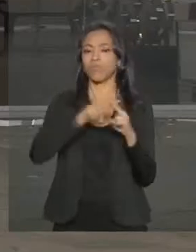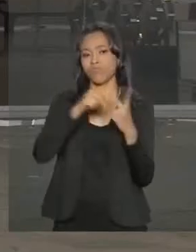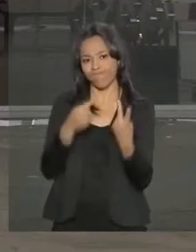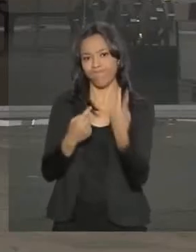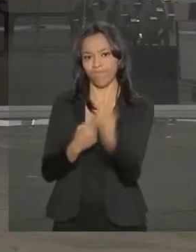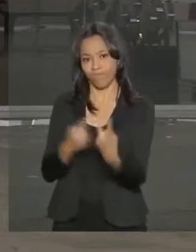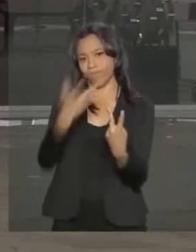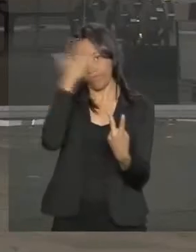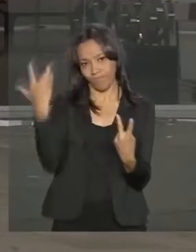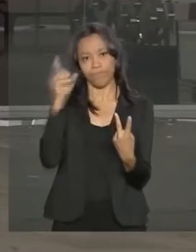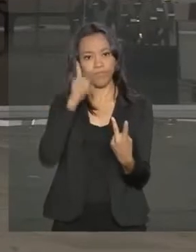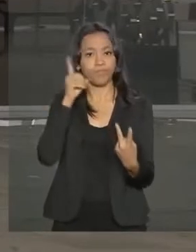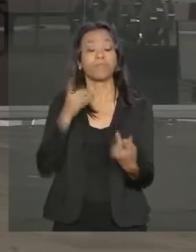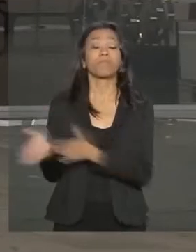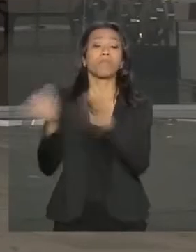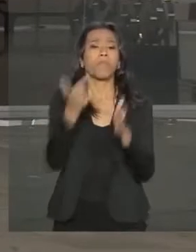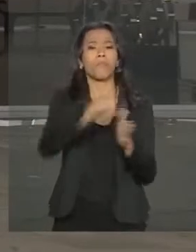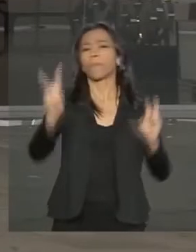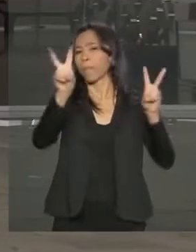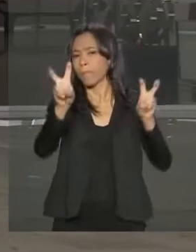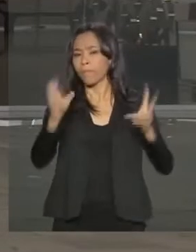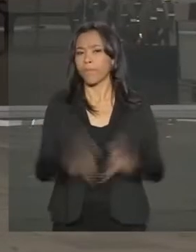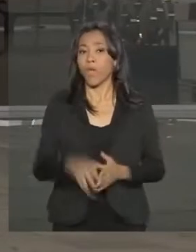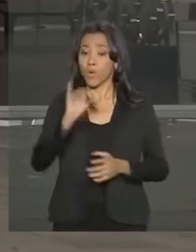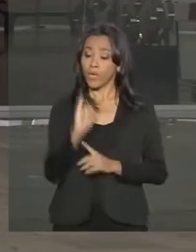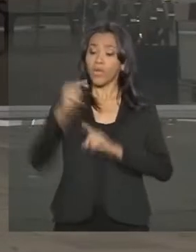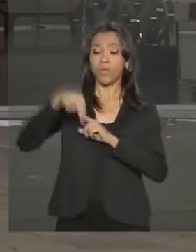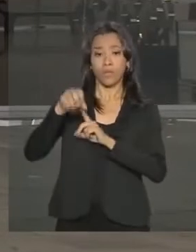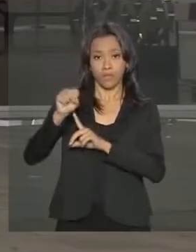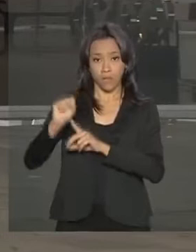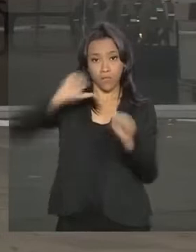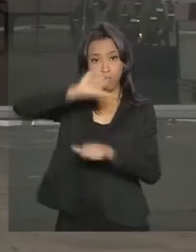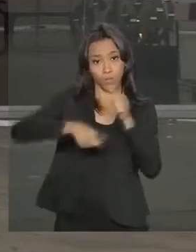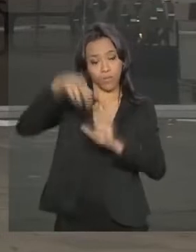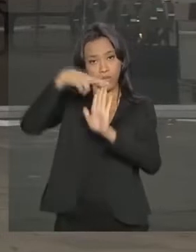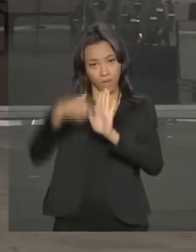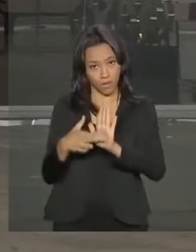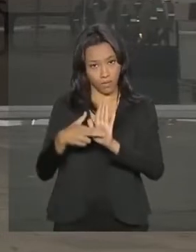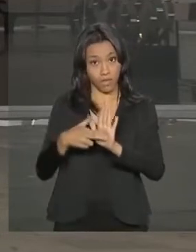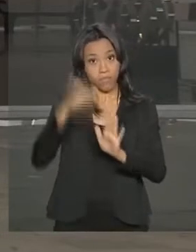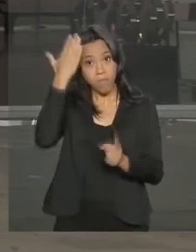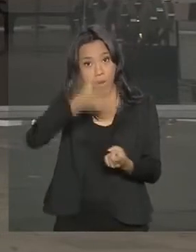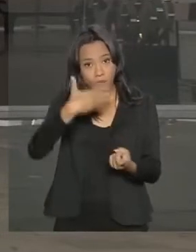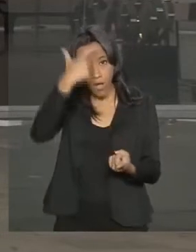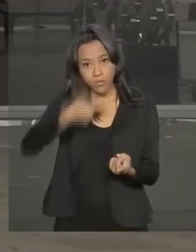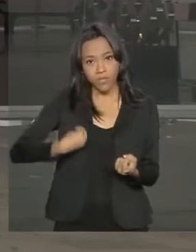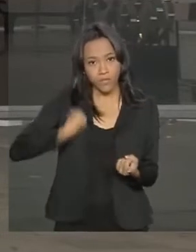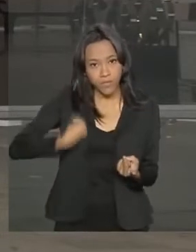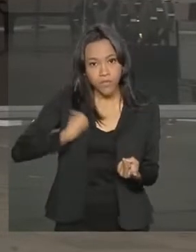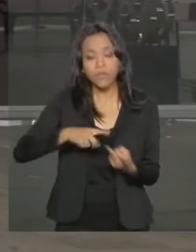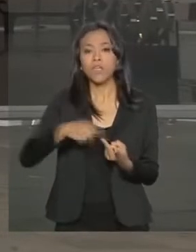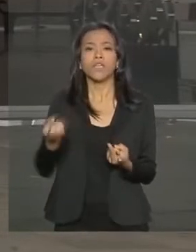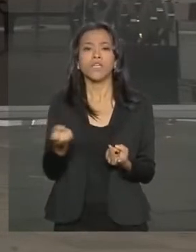E agora a gente fala de um outro assunto. O INSS mudou as regras de prova de vida e de renovação de senhas